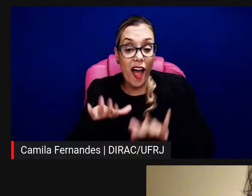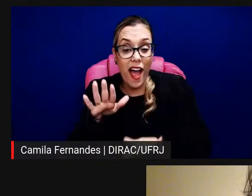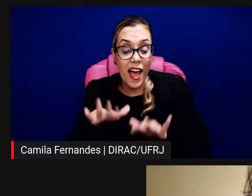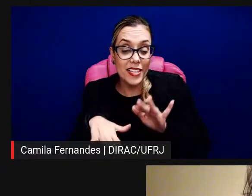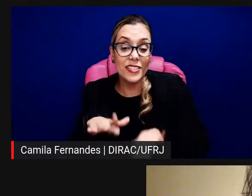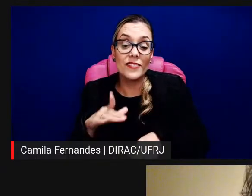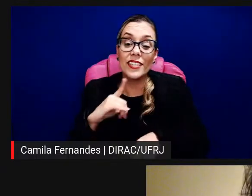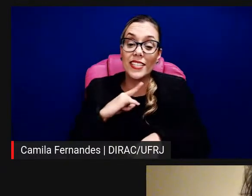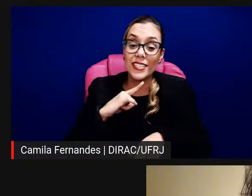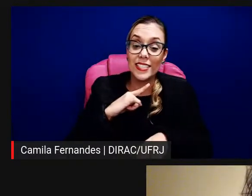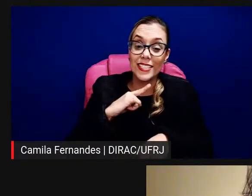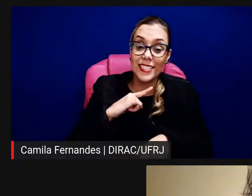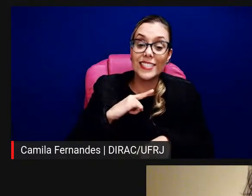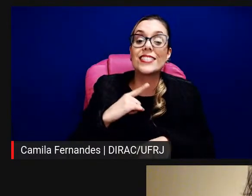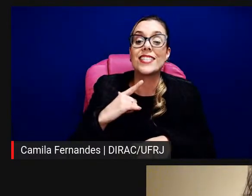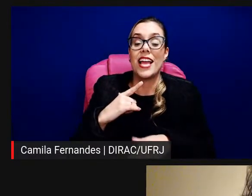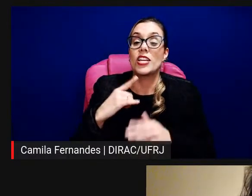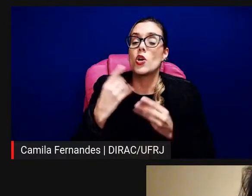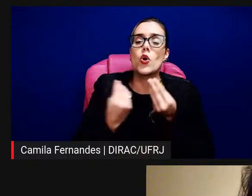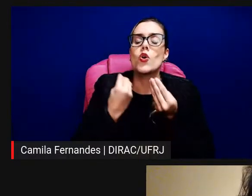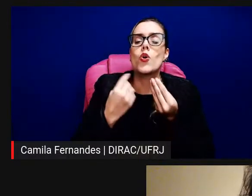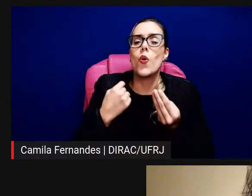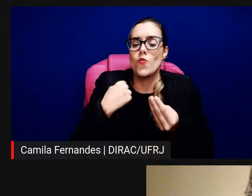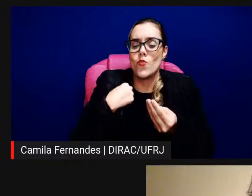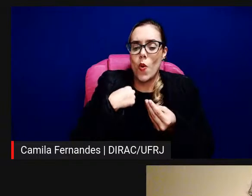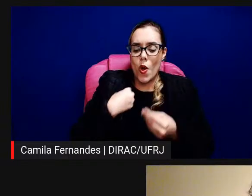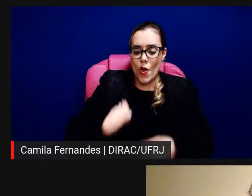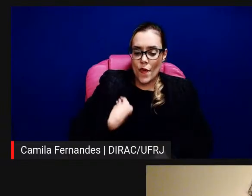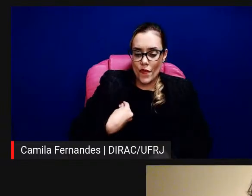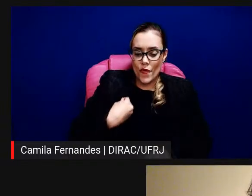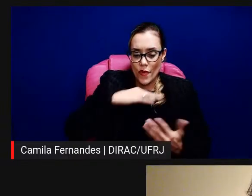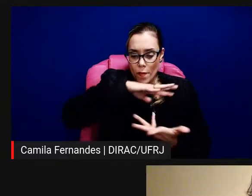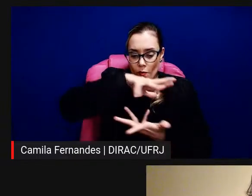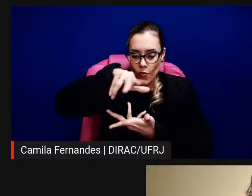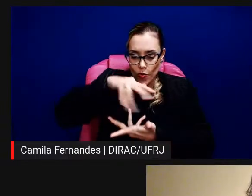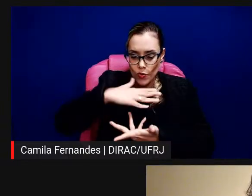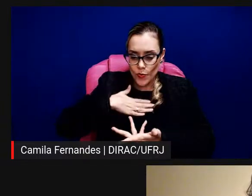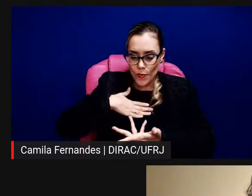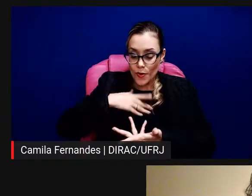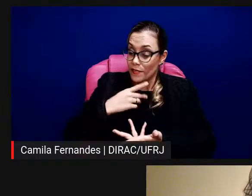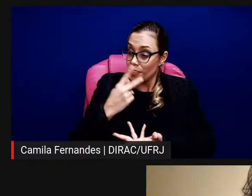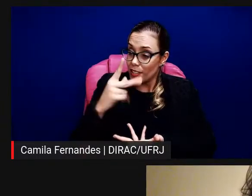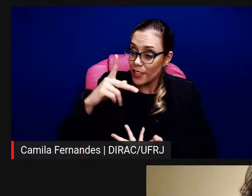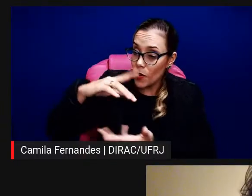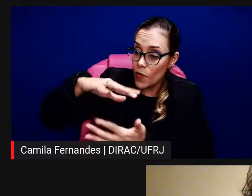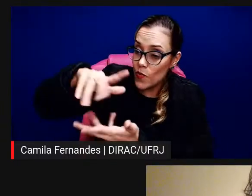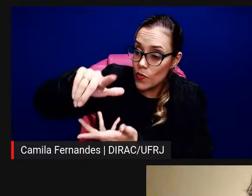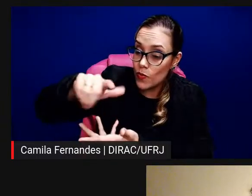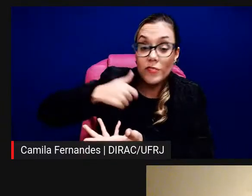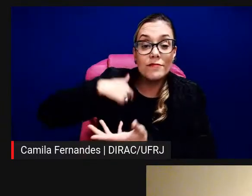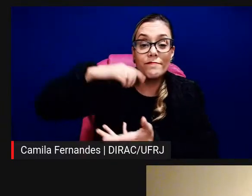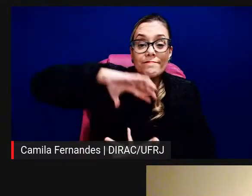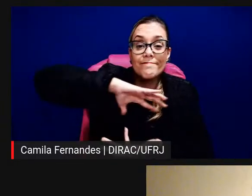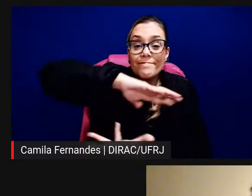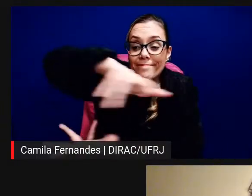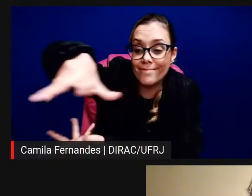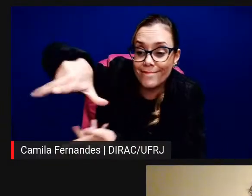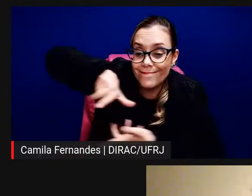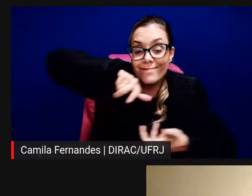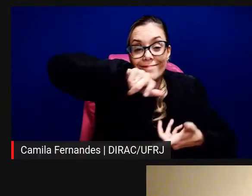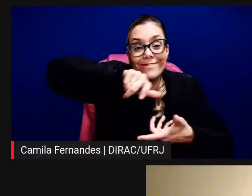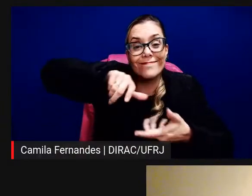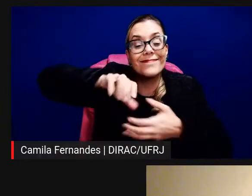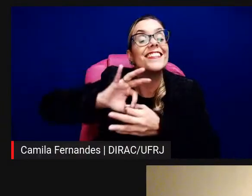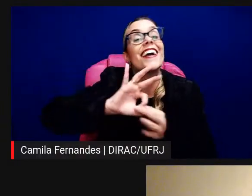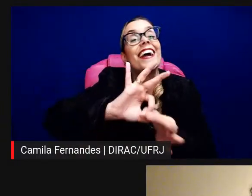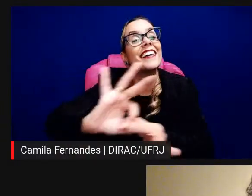é, é, é uma coisa de construir mundos mesmo, da pessoa vir na semana seguinte falar, cara, me falaram que foi para o Rio Sul